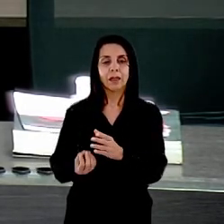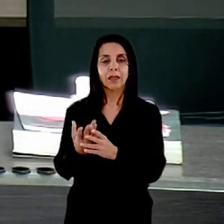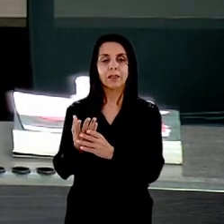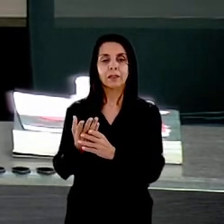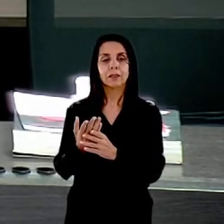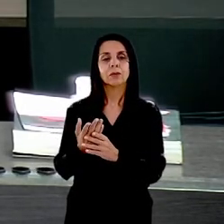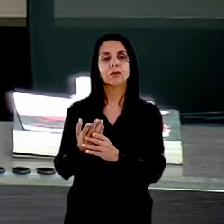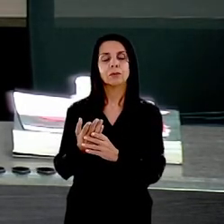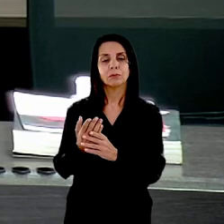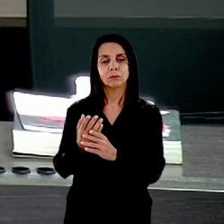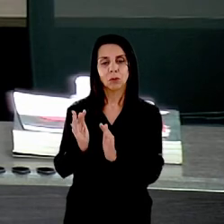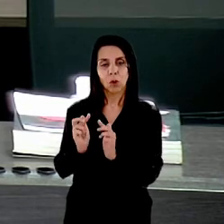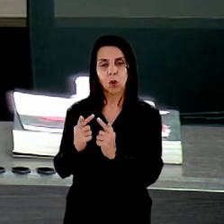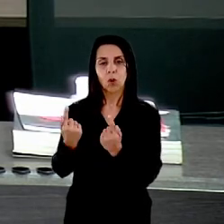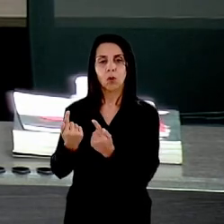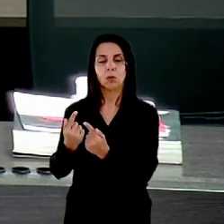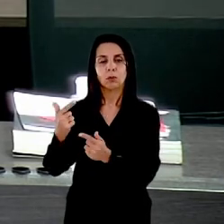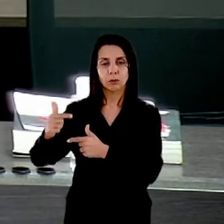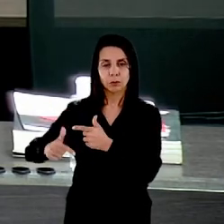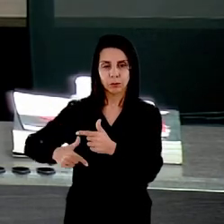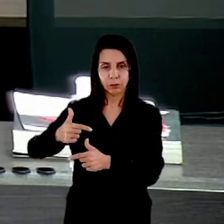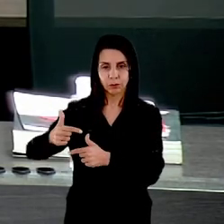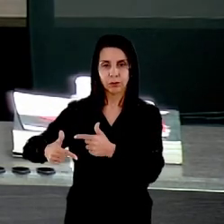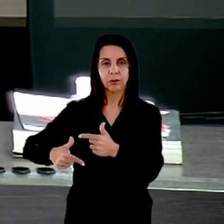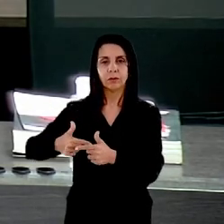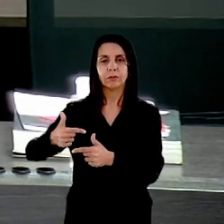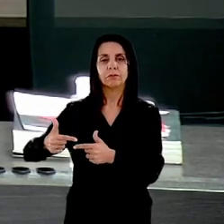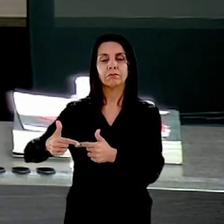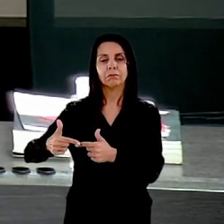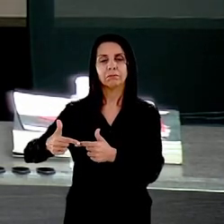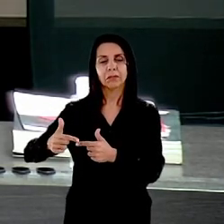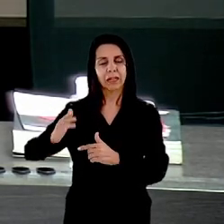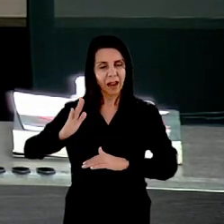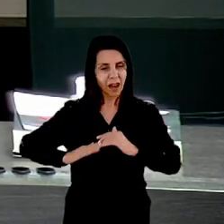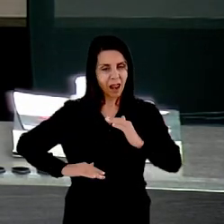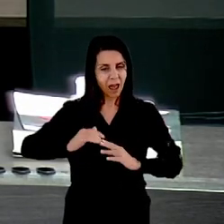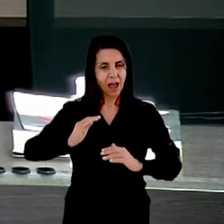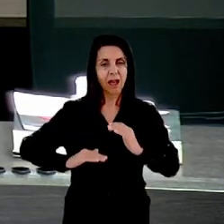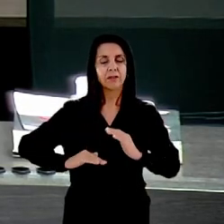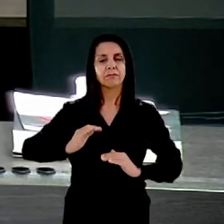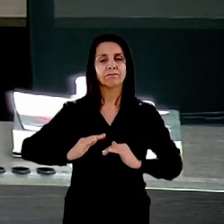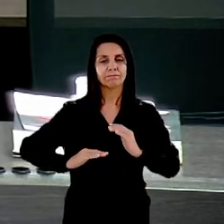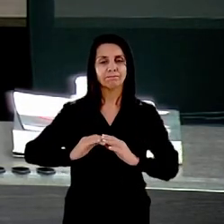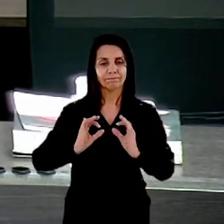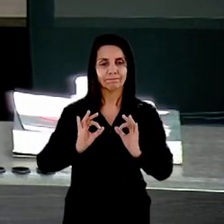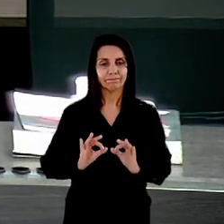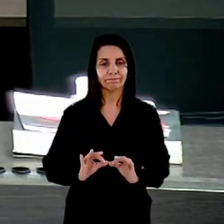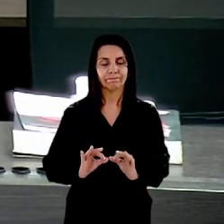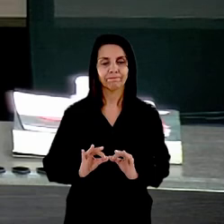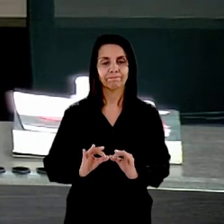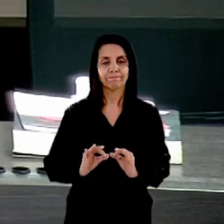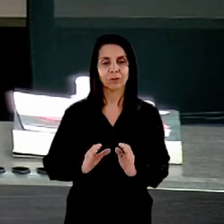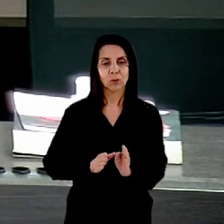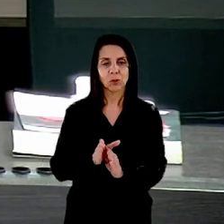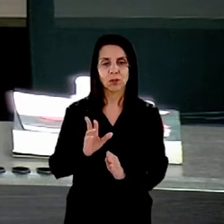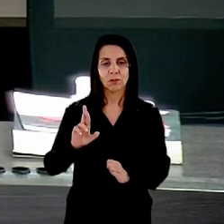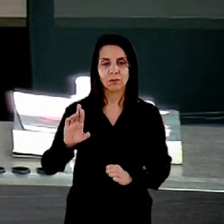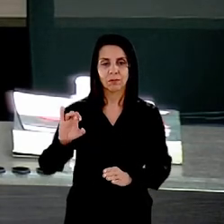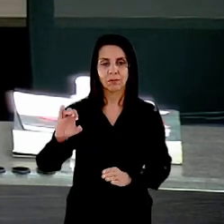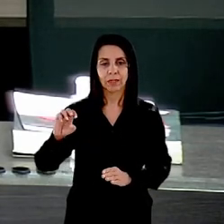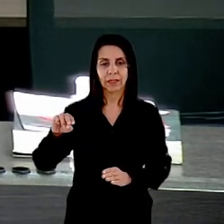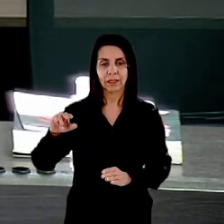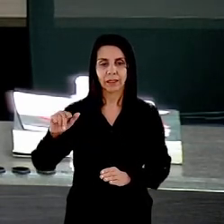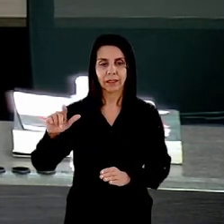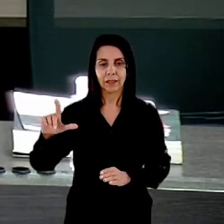ganha um símbolo e um espaço de veiculação de ações mais efetivo conselheiro Rinaldo muito obrigado por seu